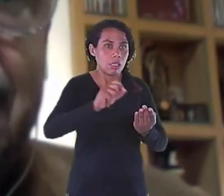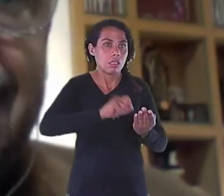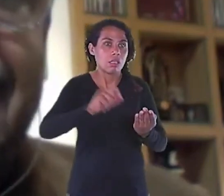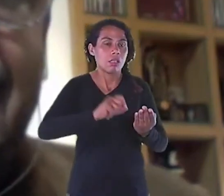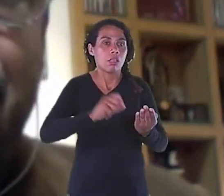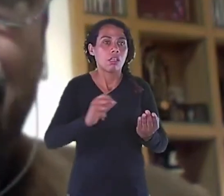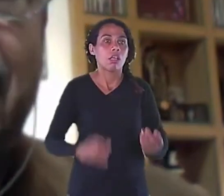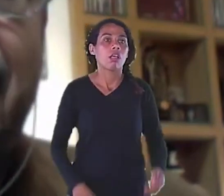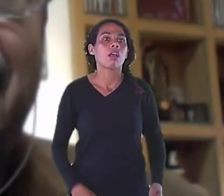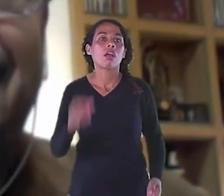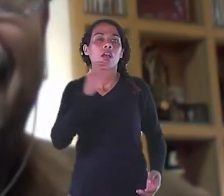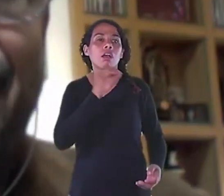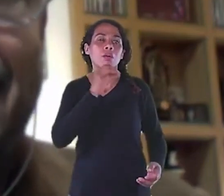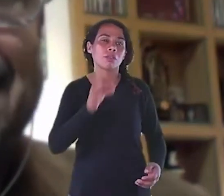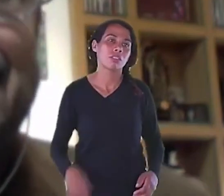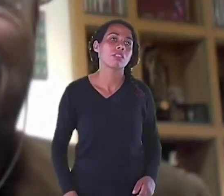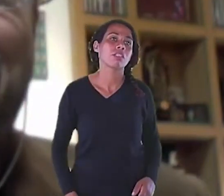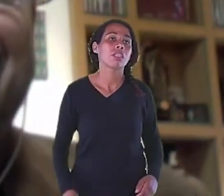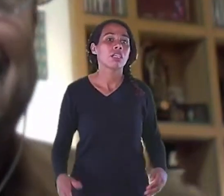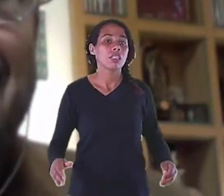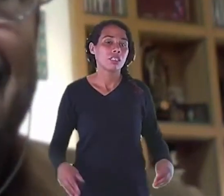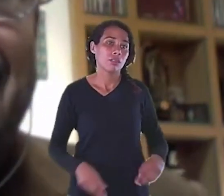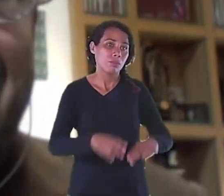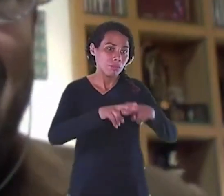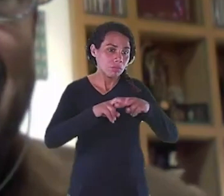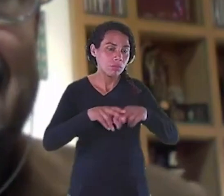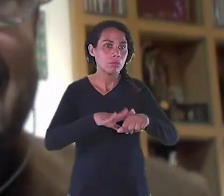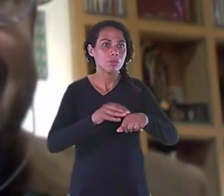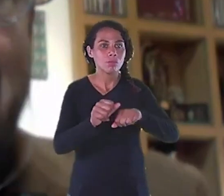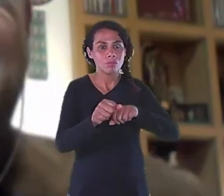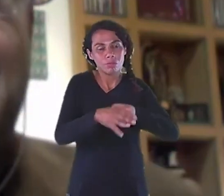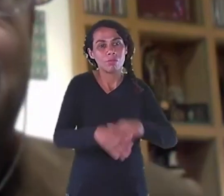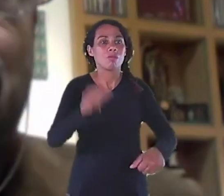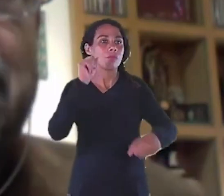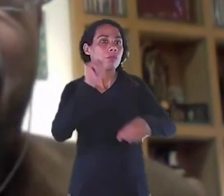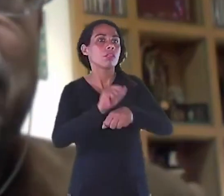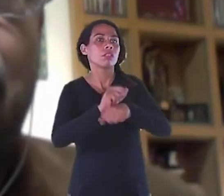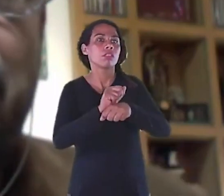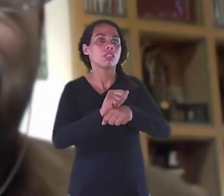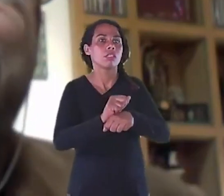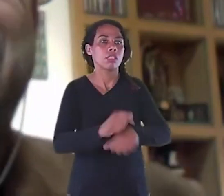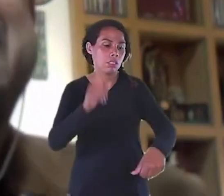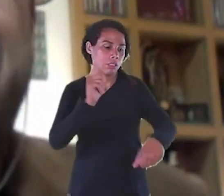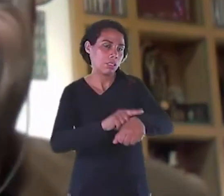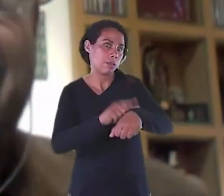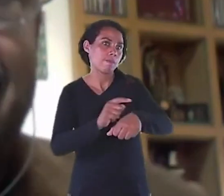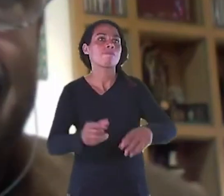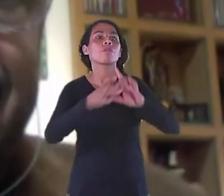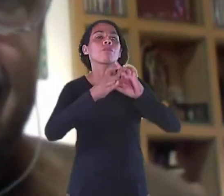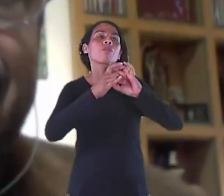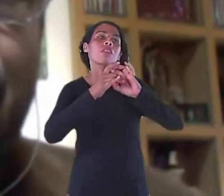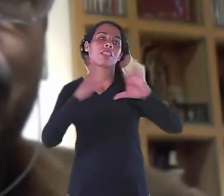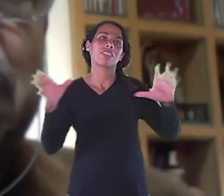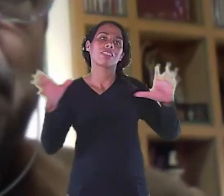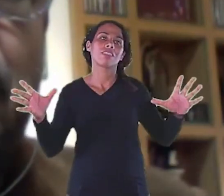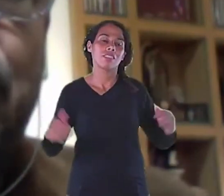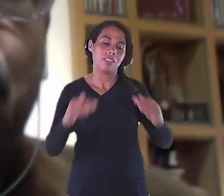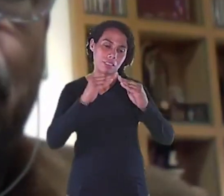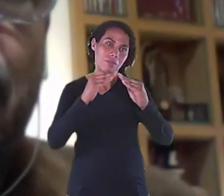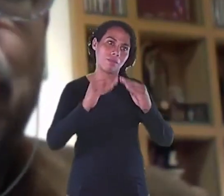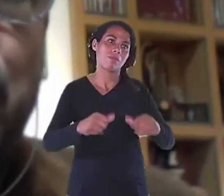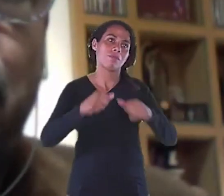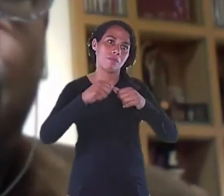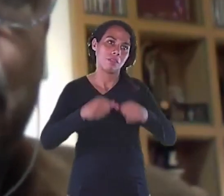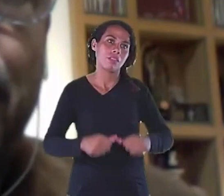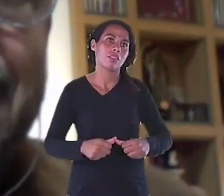2020 Aí eu fiquei até mais 5 meses Dedicado exclusivamente ao livro Que eu não podia nem sair Então nesse